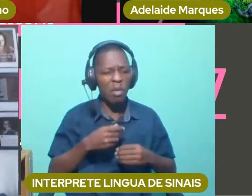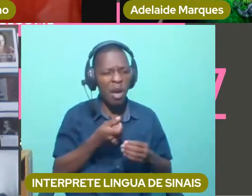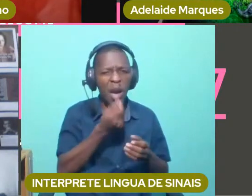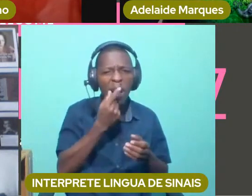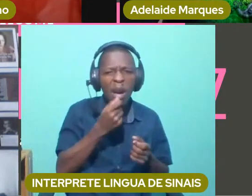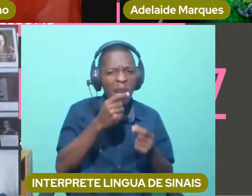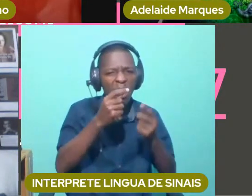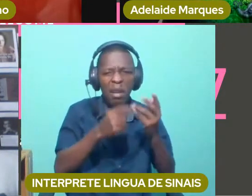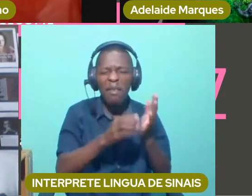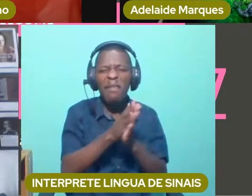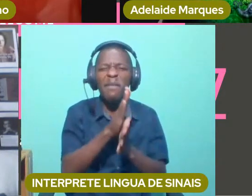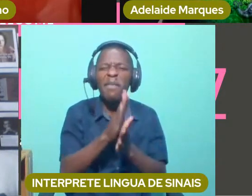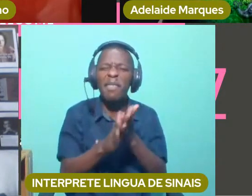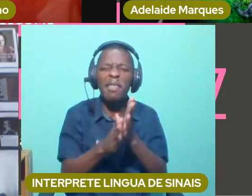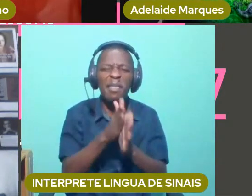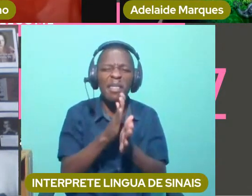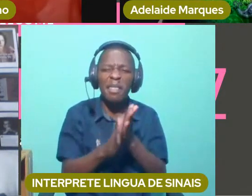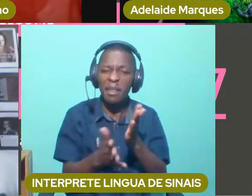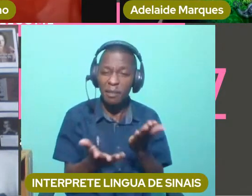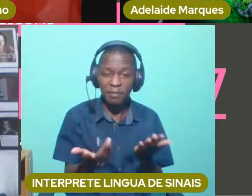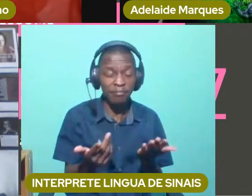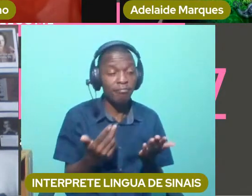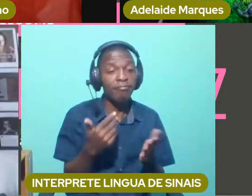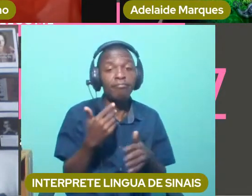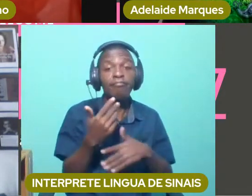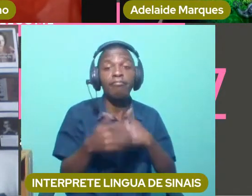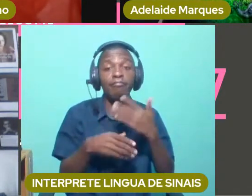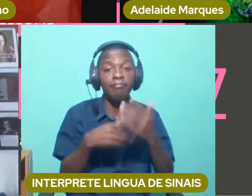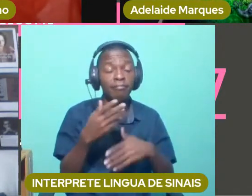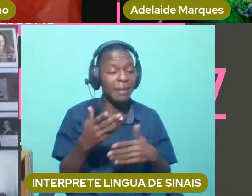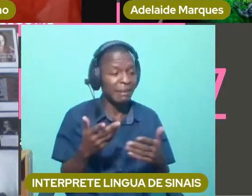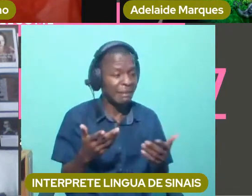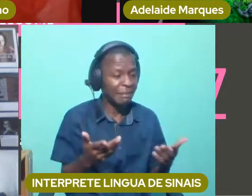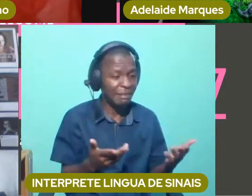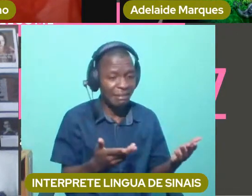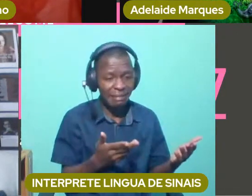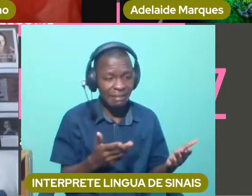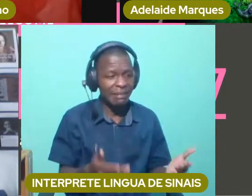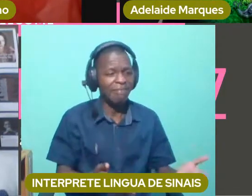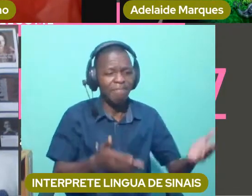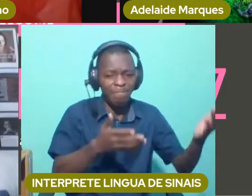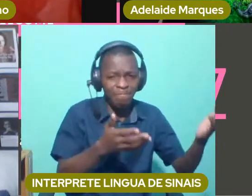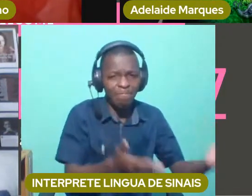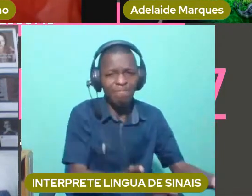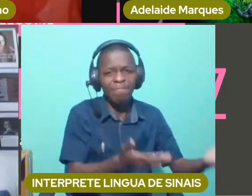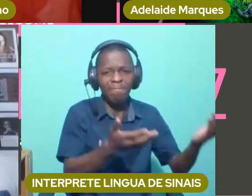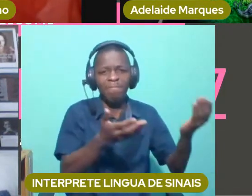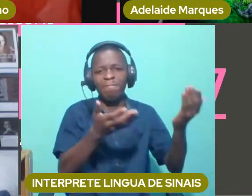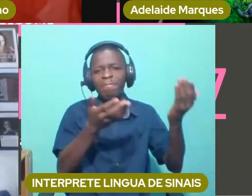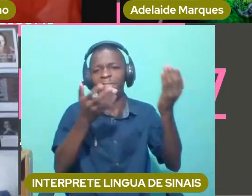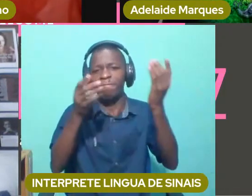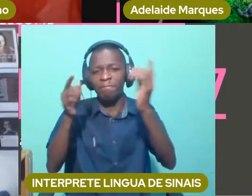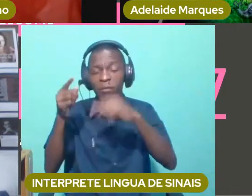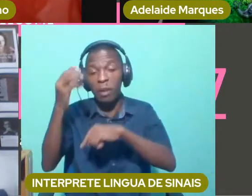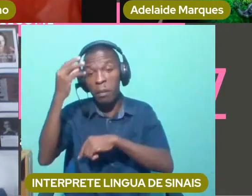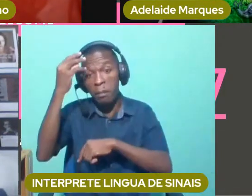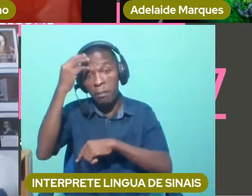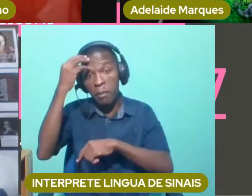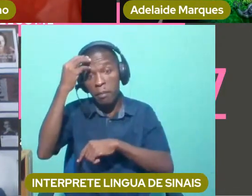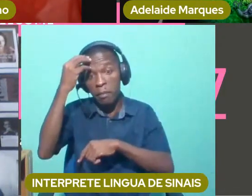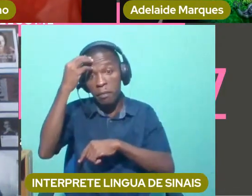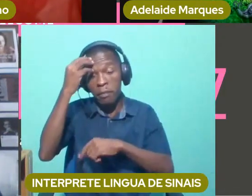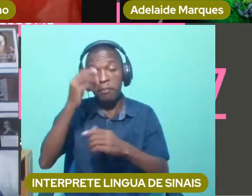os meus pais vieram para, então, Lourenço Marques, onde estive internada cerca de dois anos no hospital